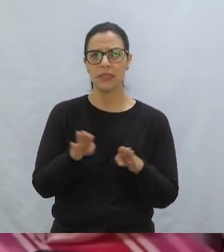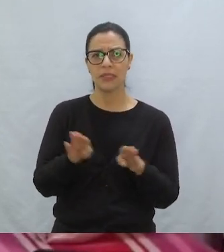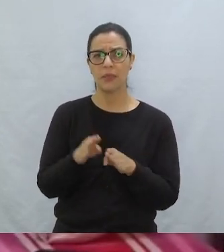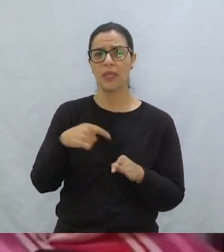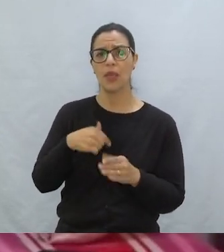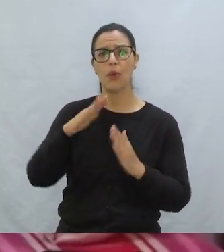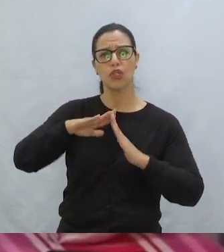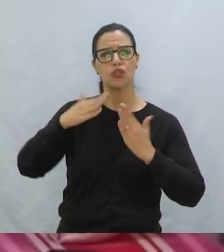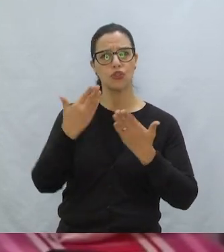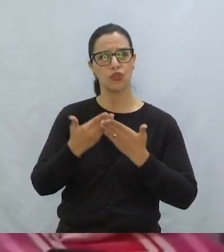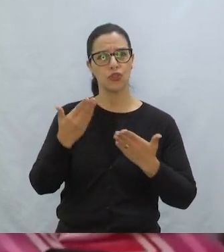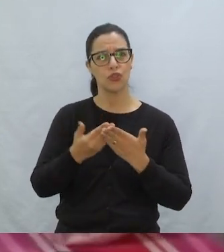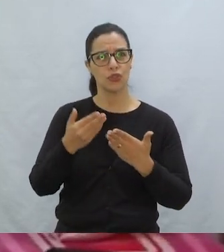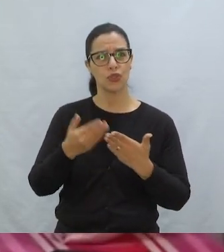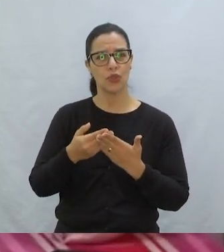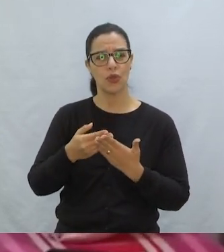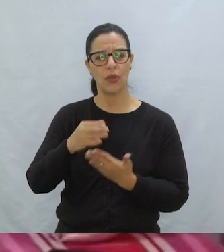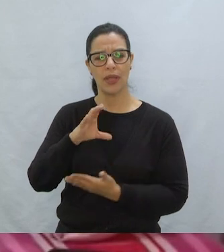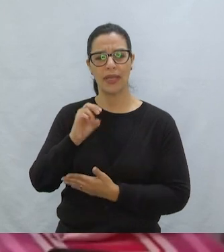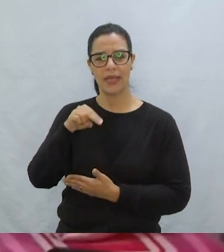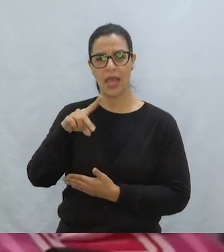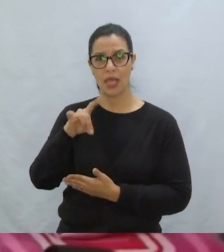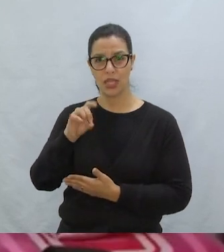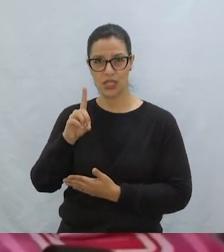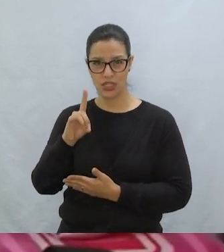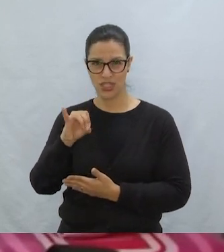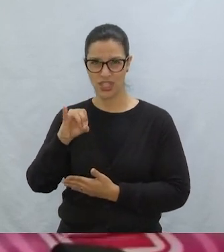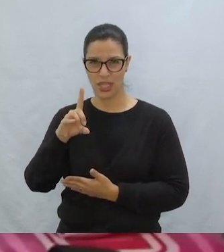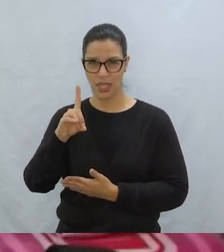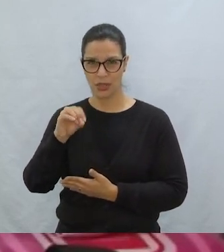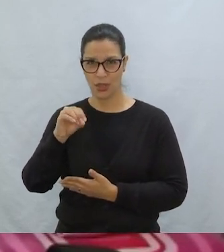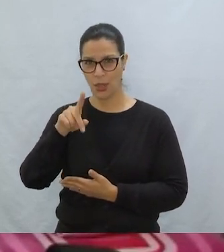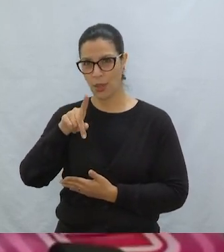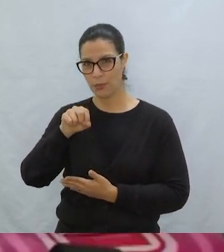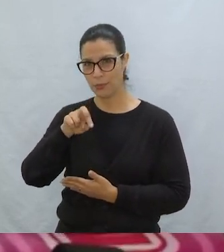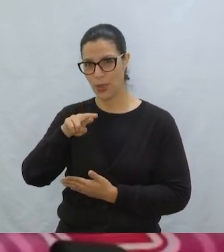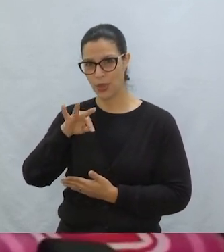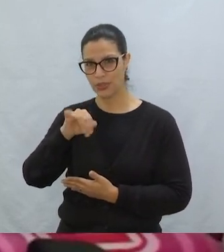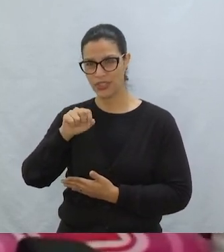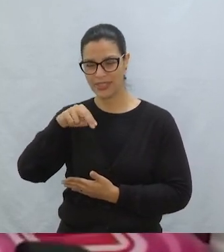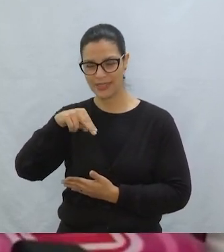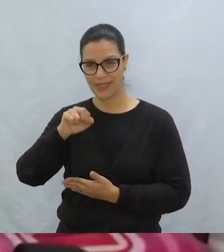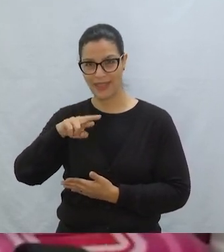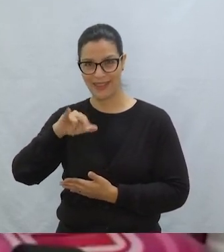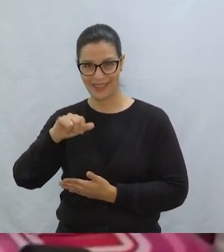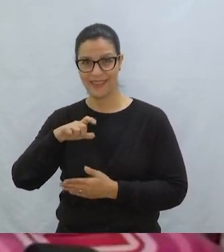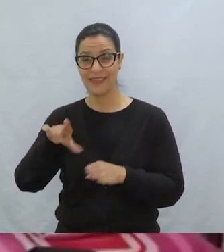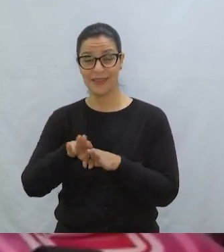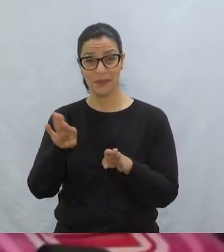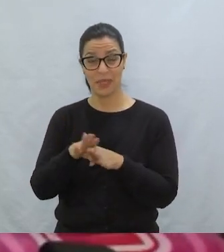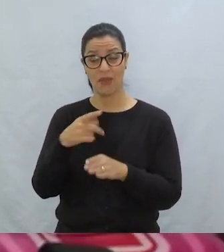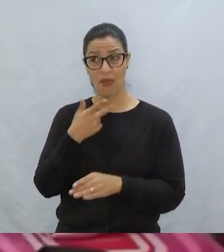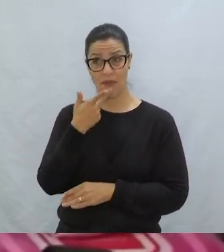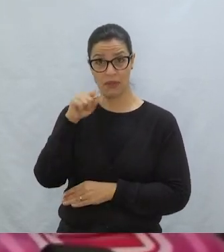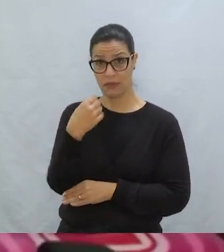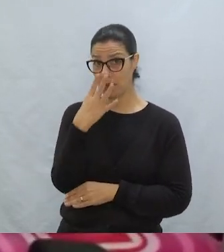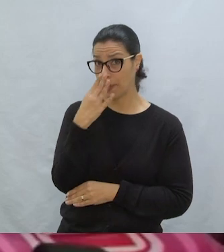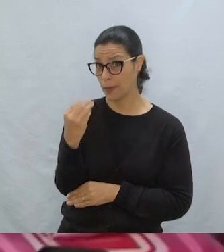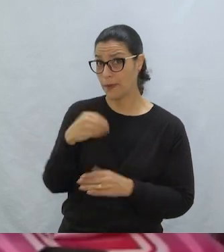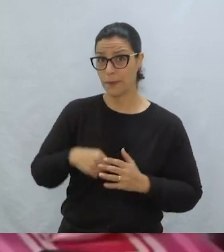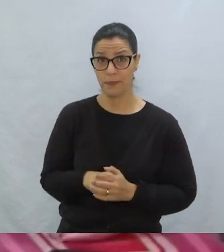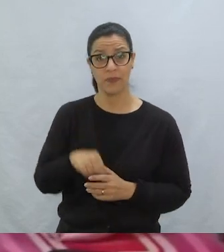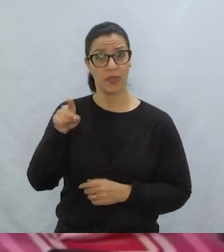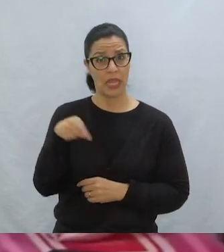E estudo na escola Caique do Cândido de Portinari E eu queria falar Sobre a